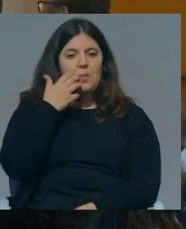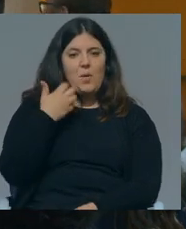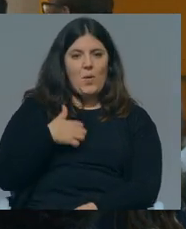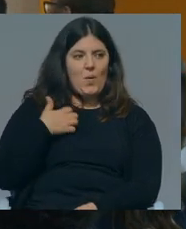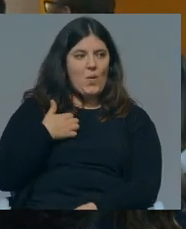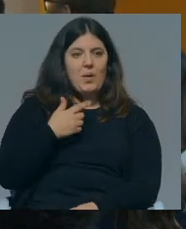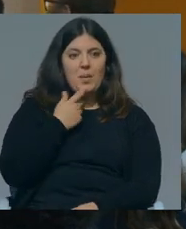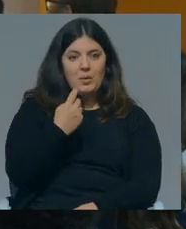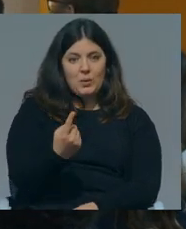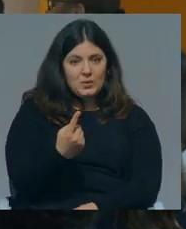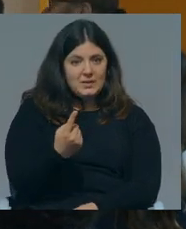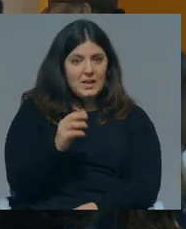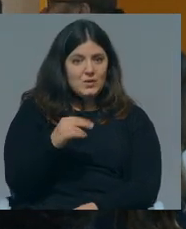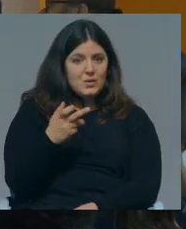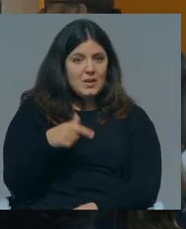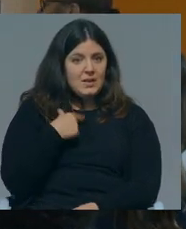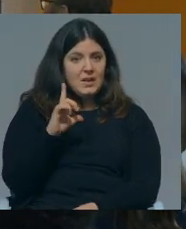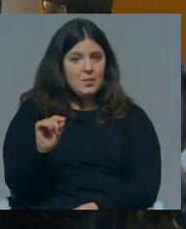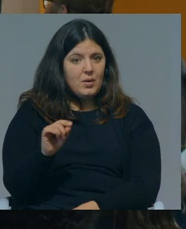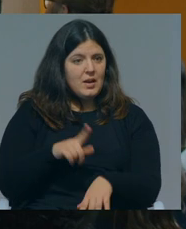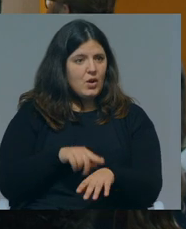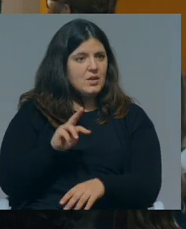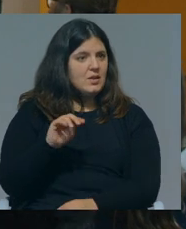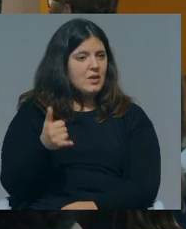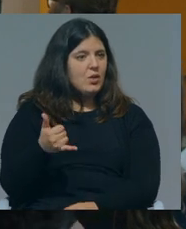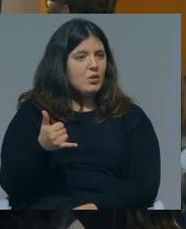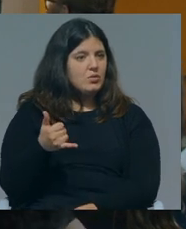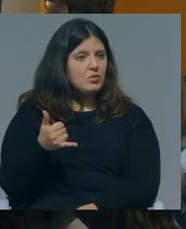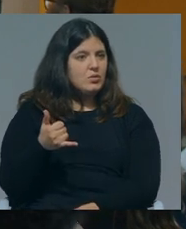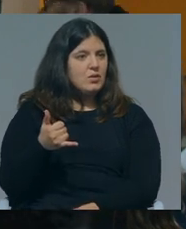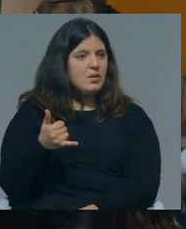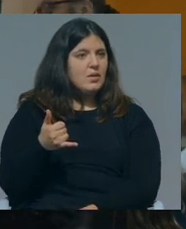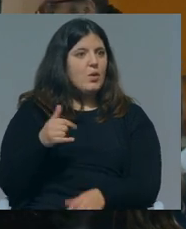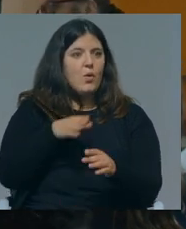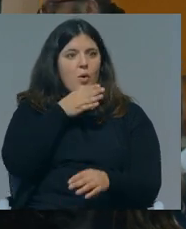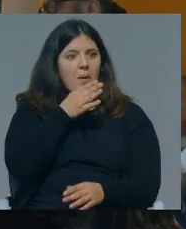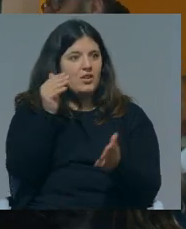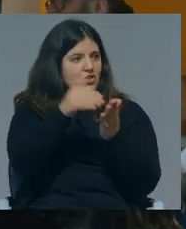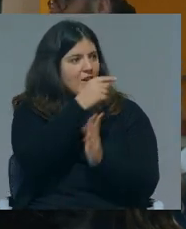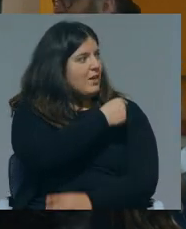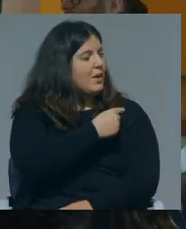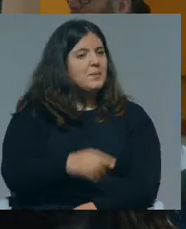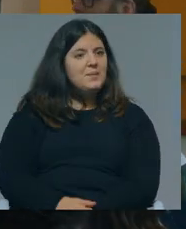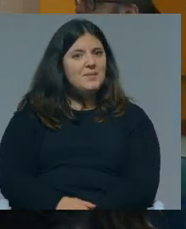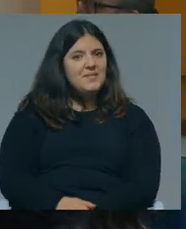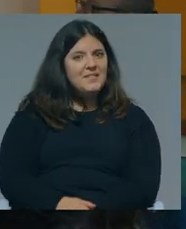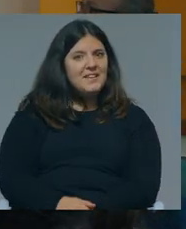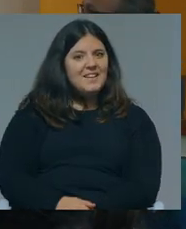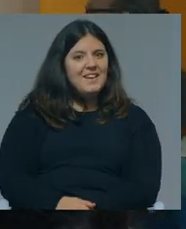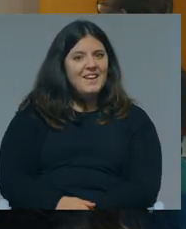e há uma pergunta mas a Susana tem de ir não mas é às 32 o comboio mas tens que chegar lá não eu sei eu sei